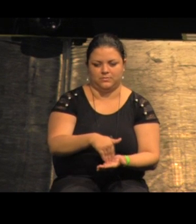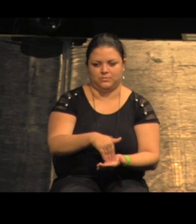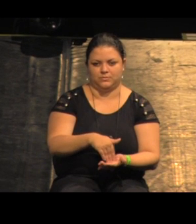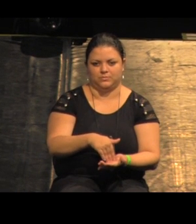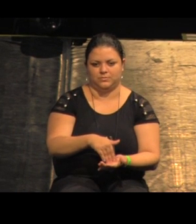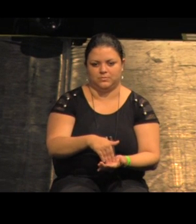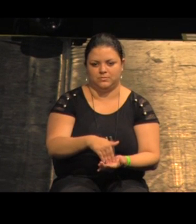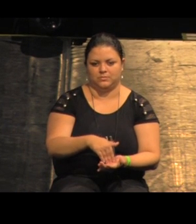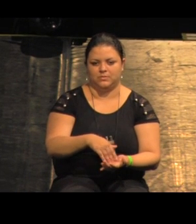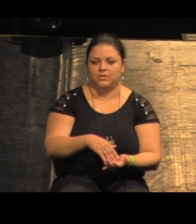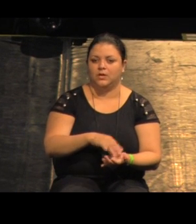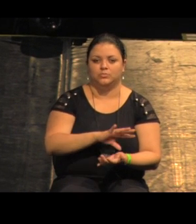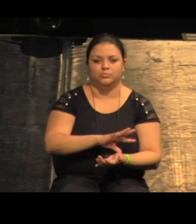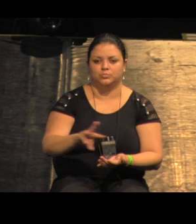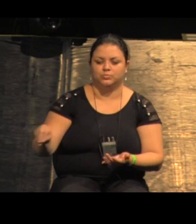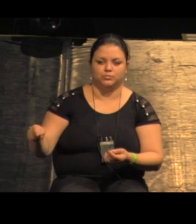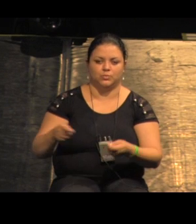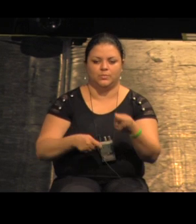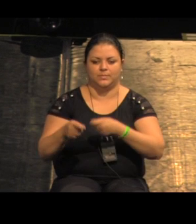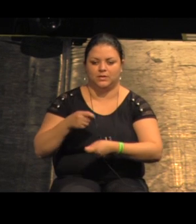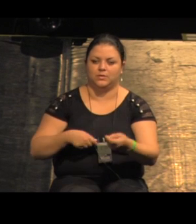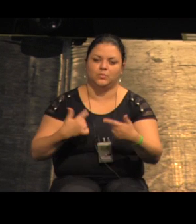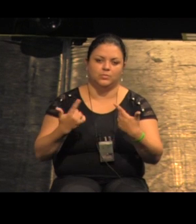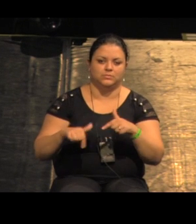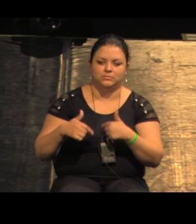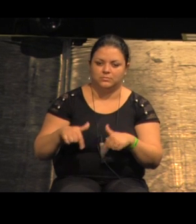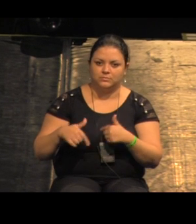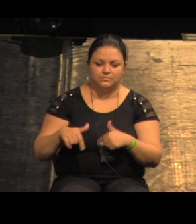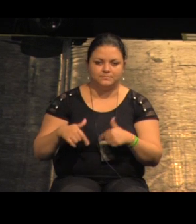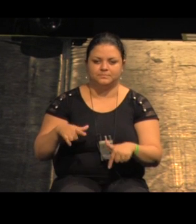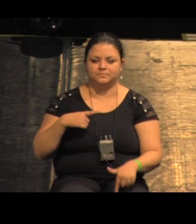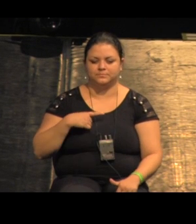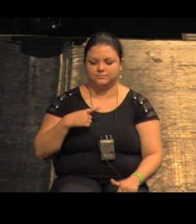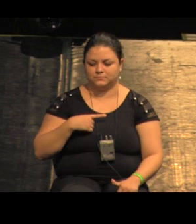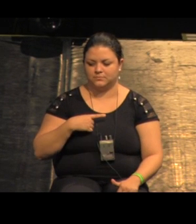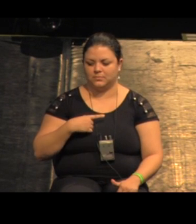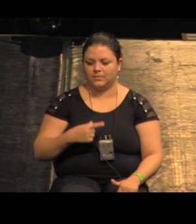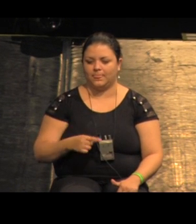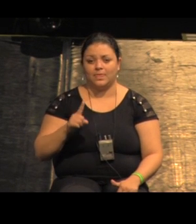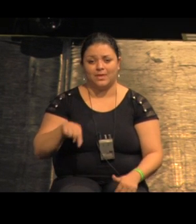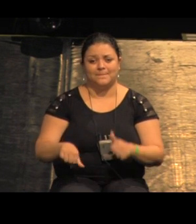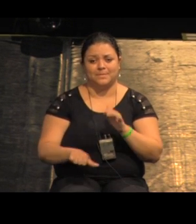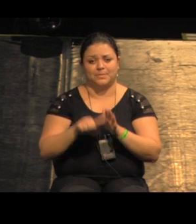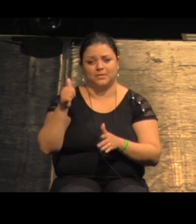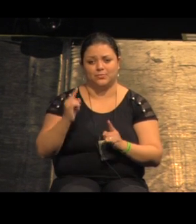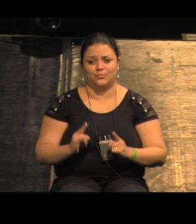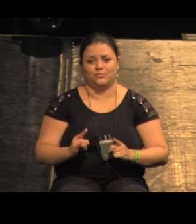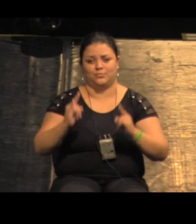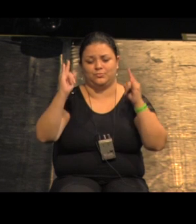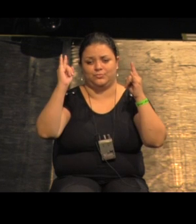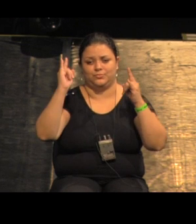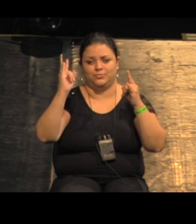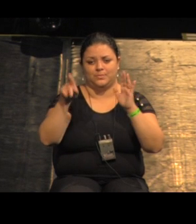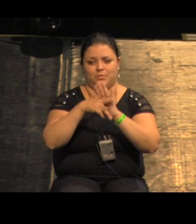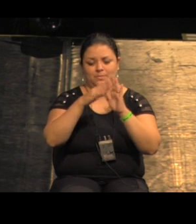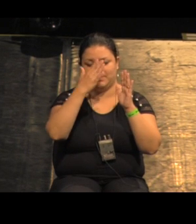térreo é todo comercial e de serviços é o primeiro conjunto habitacional de reurbanização